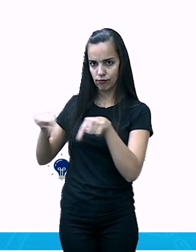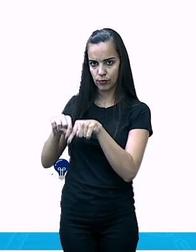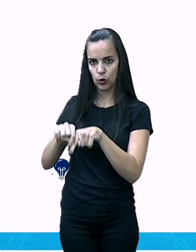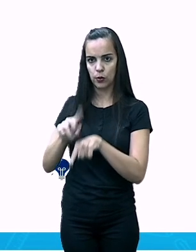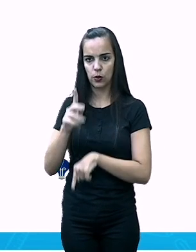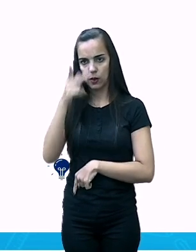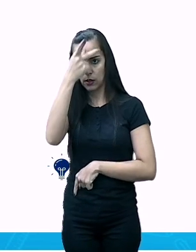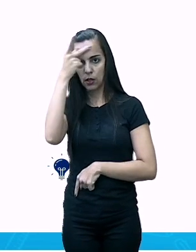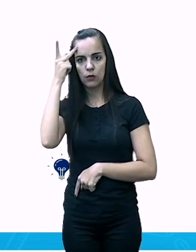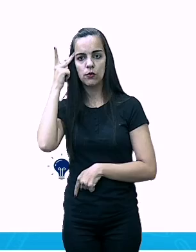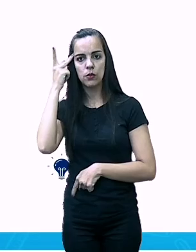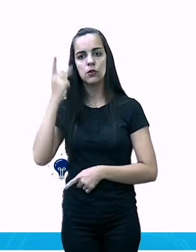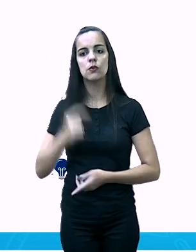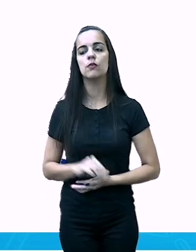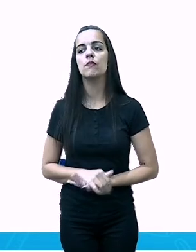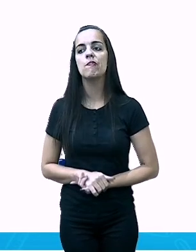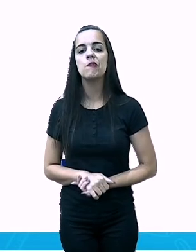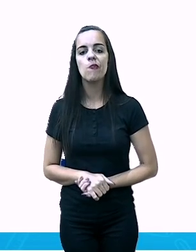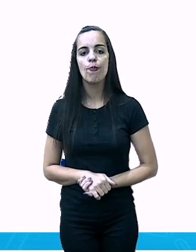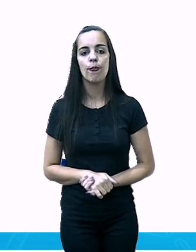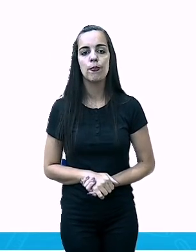países do mundo,